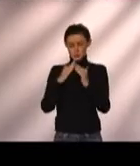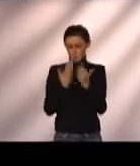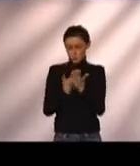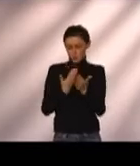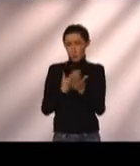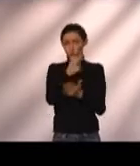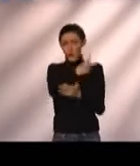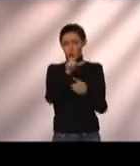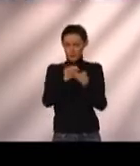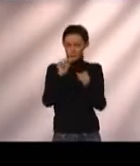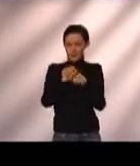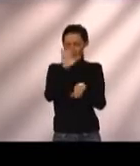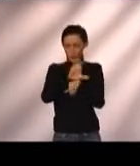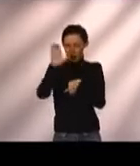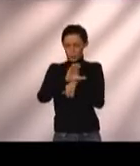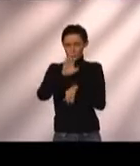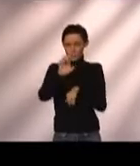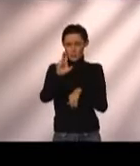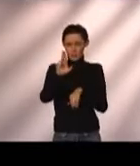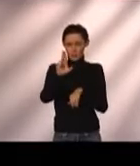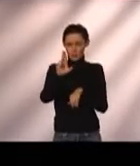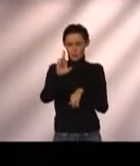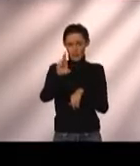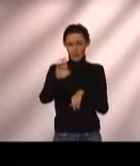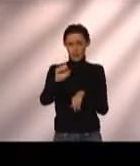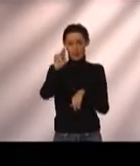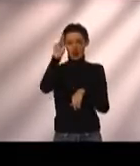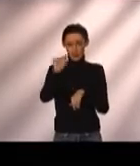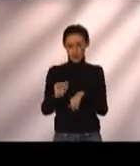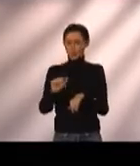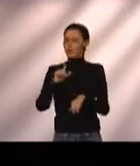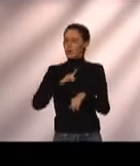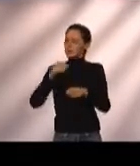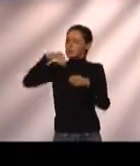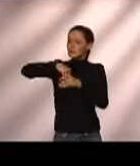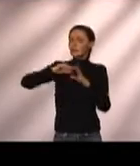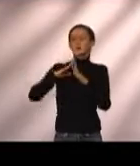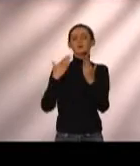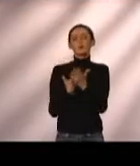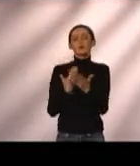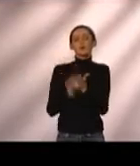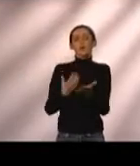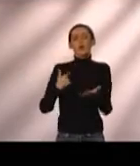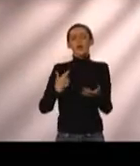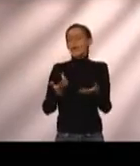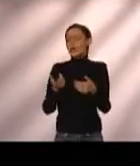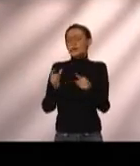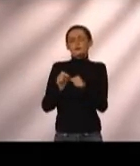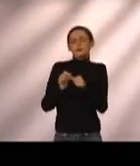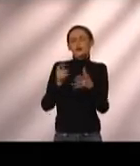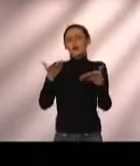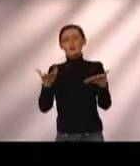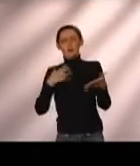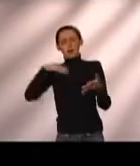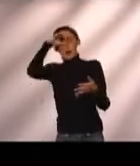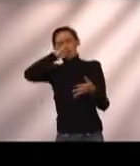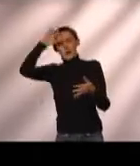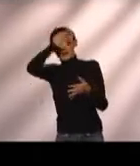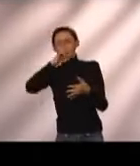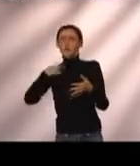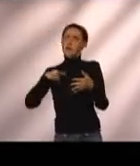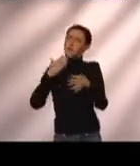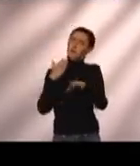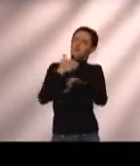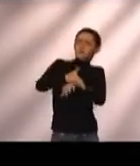curso Eureka, ele está dentro do colégio. Aí não tem somente a questão de estar se